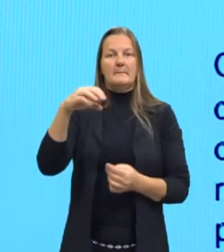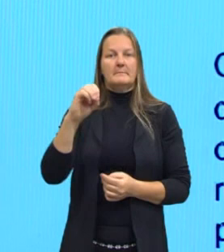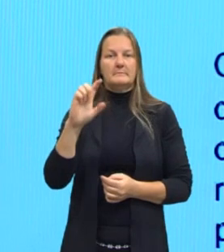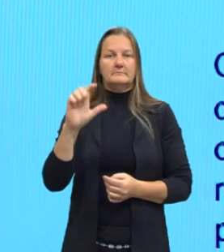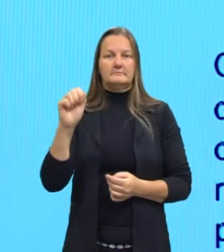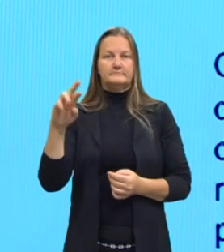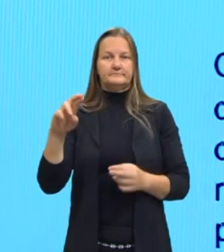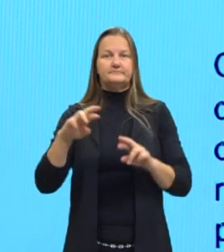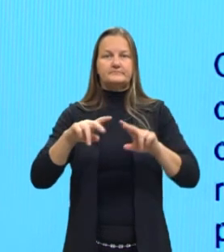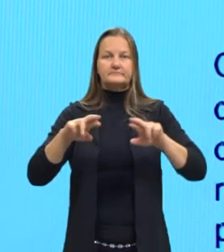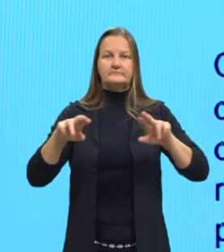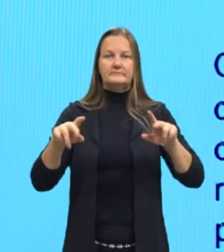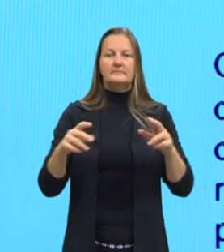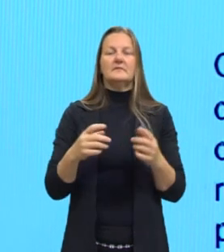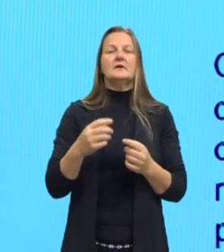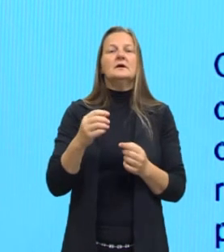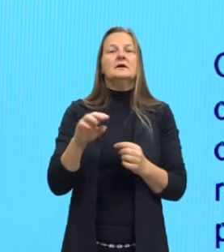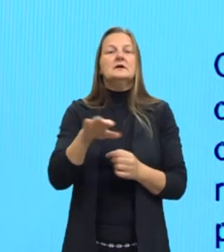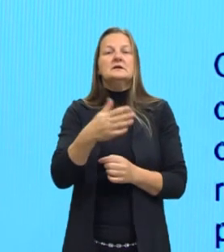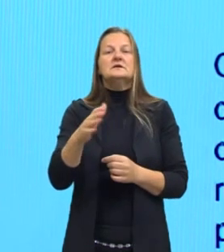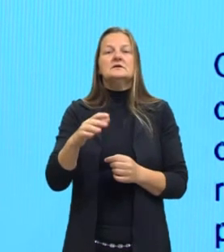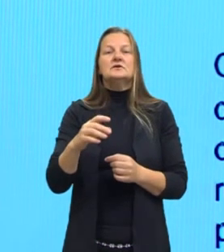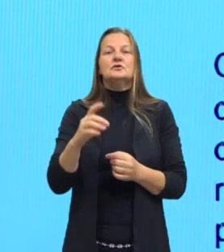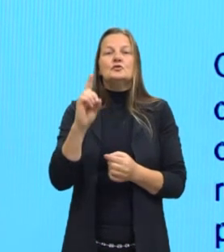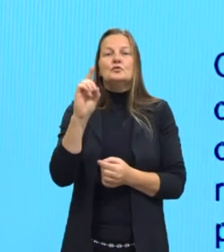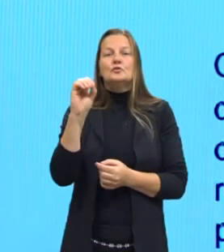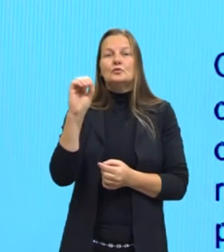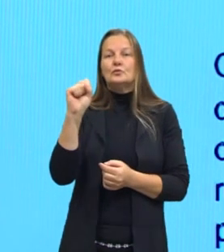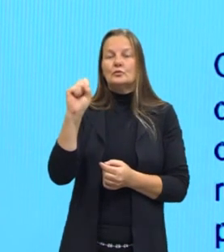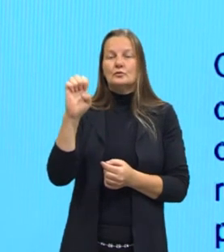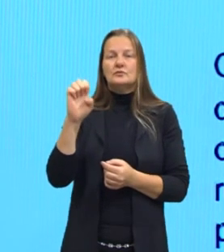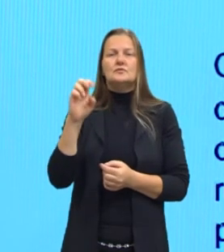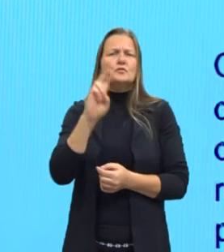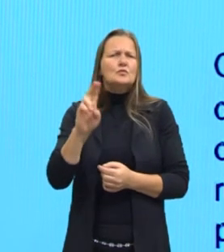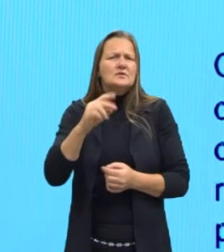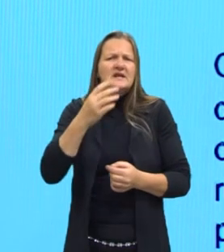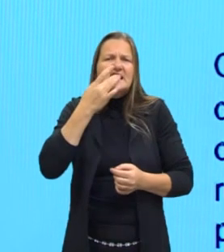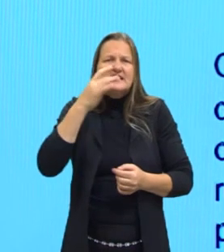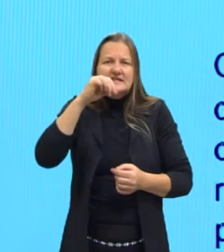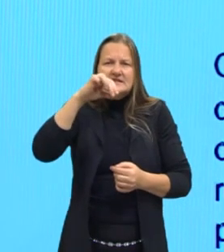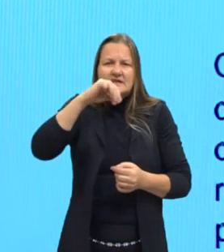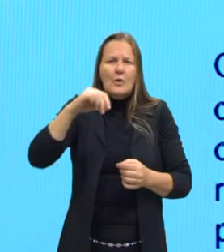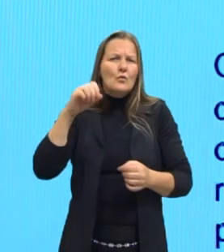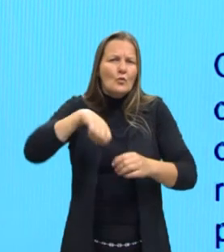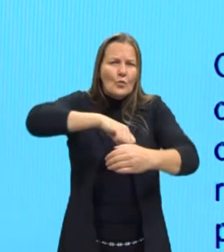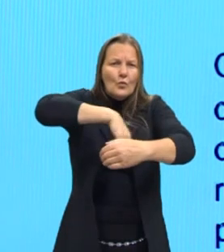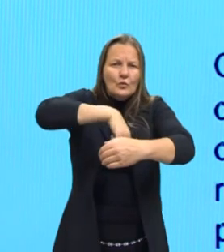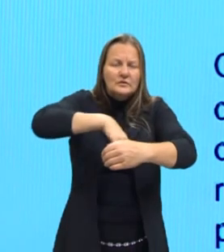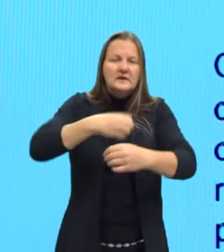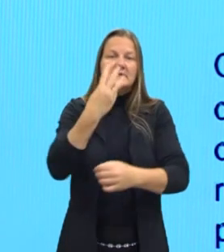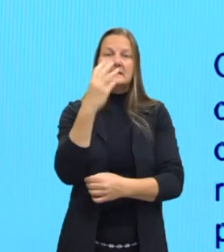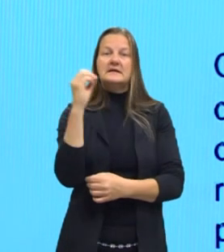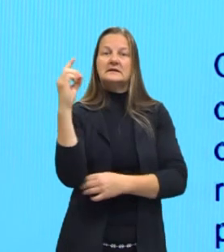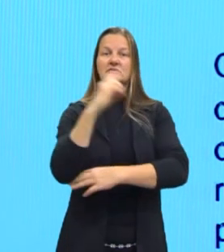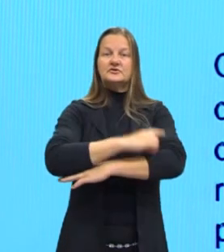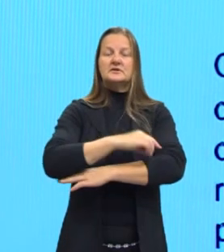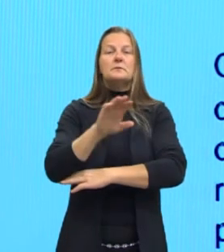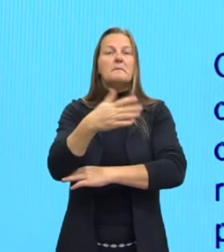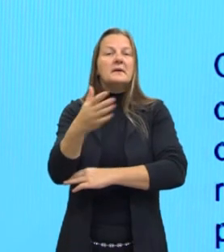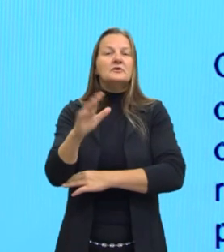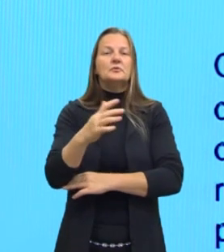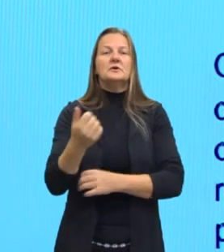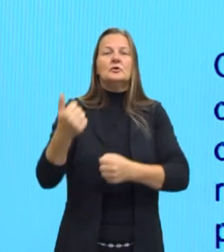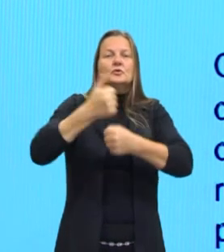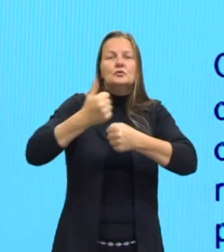por mol. Considerando-se a dose estimada de consumo de sal de cozinha, em 30 dias, o indivíduo que